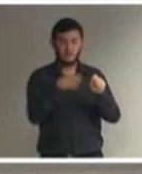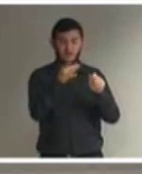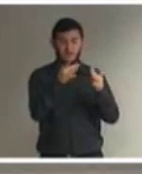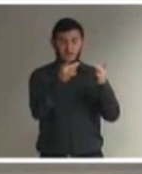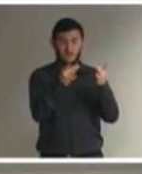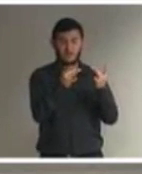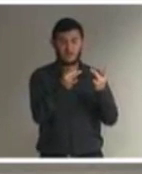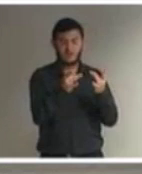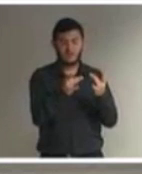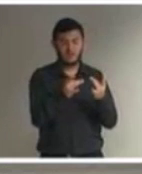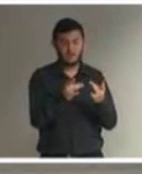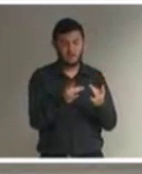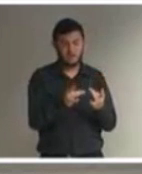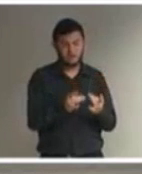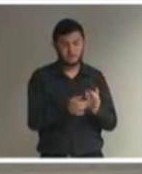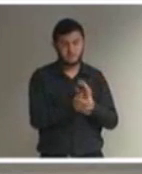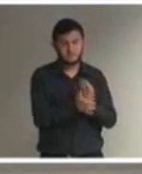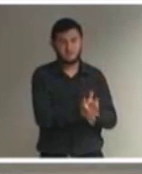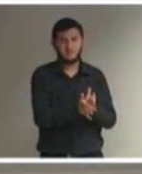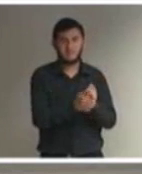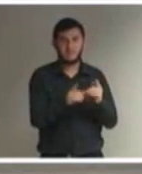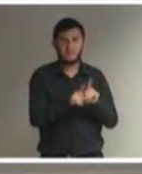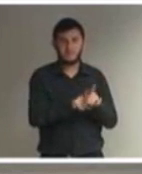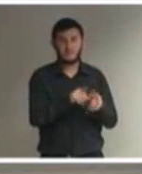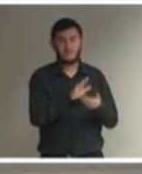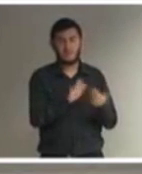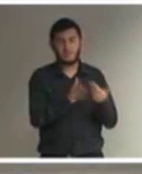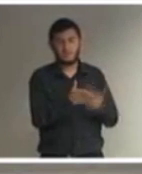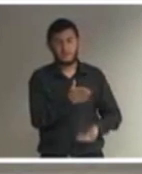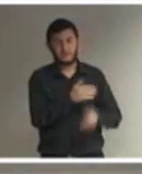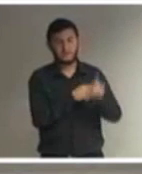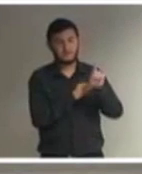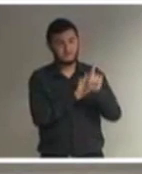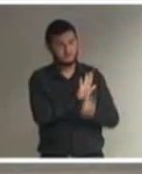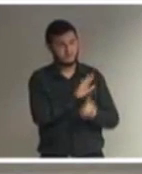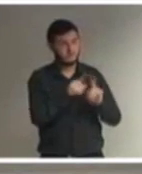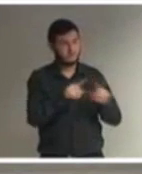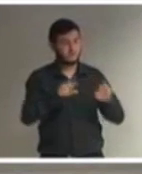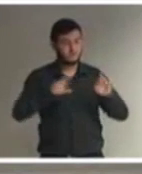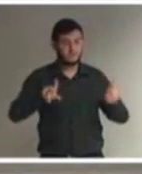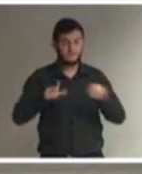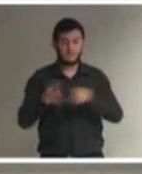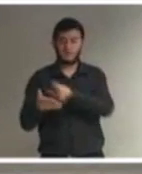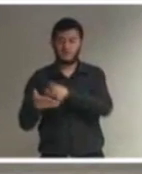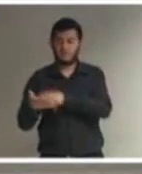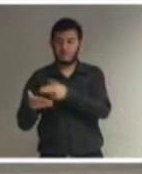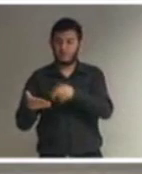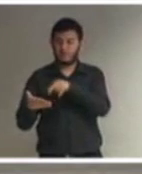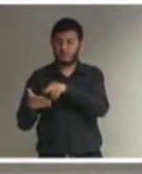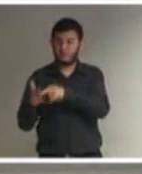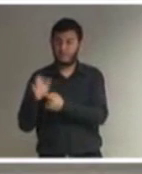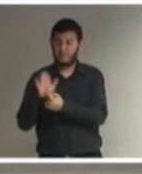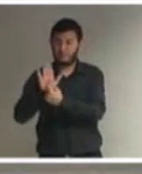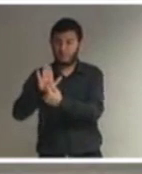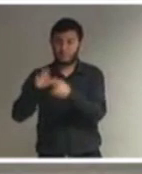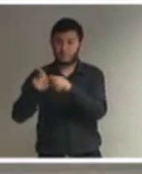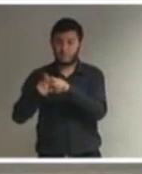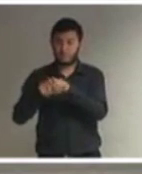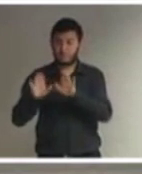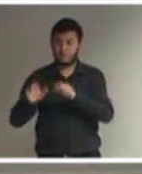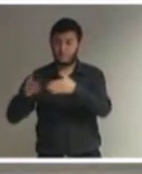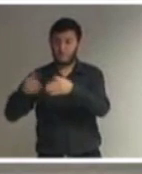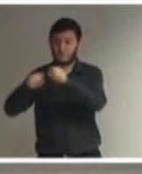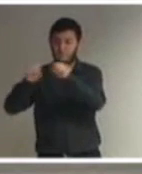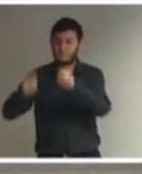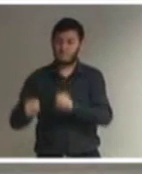relação a todos os direitos, a Convenção da ONU foi absolutamente expressa no tocante ao direito ao sistema educacional